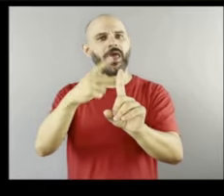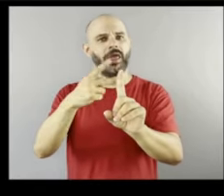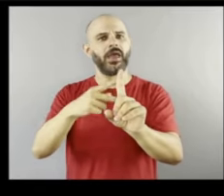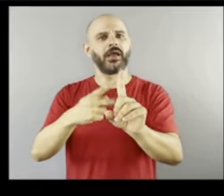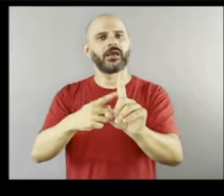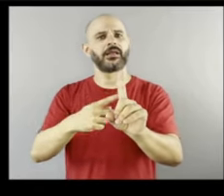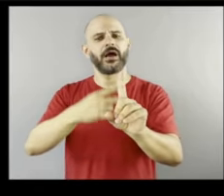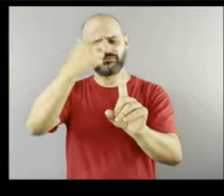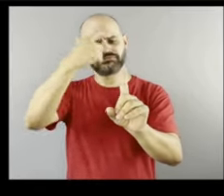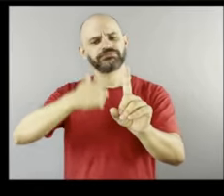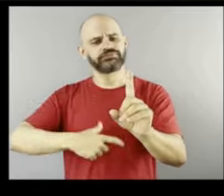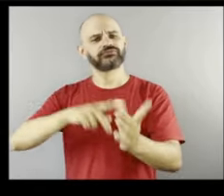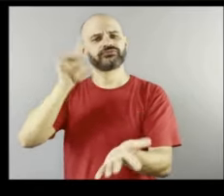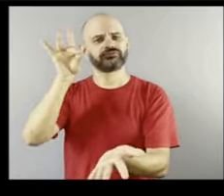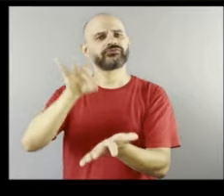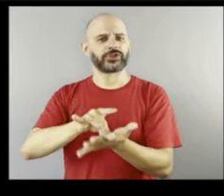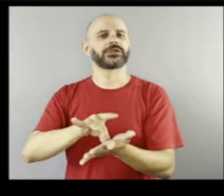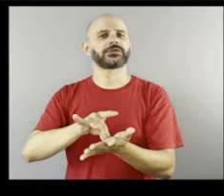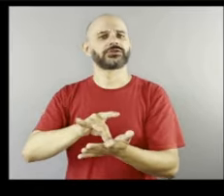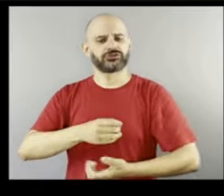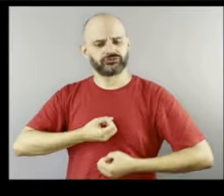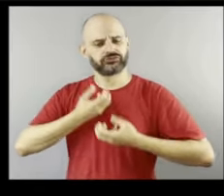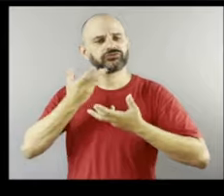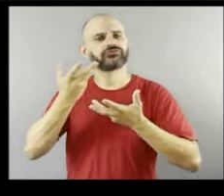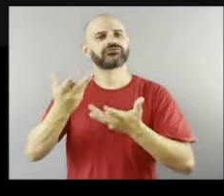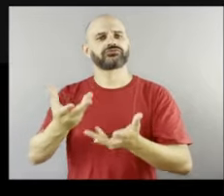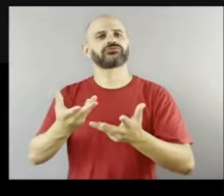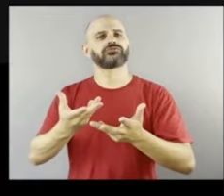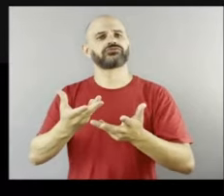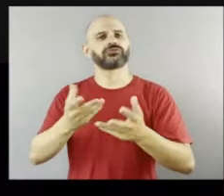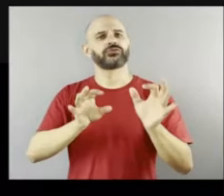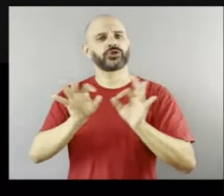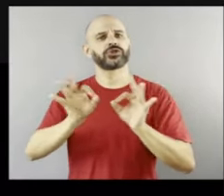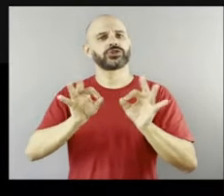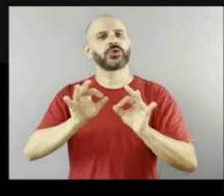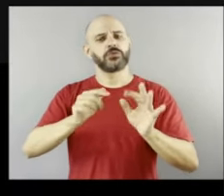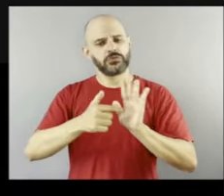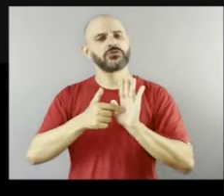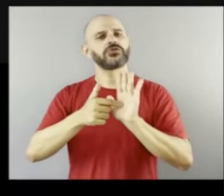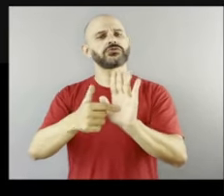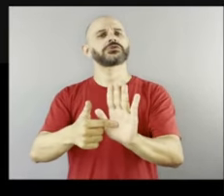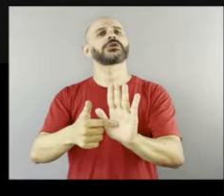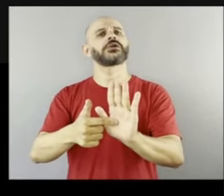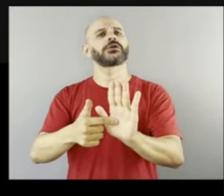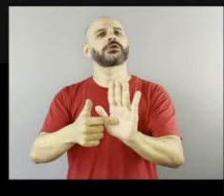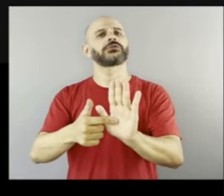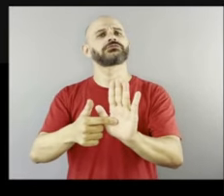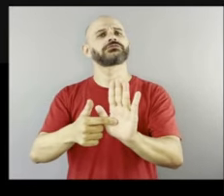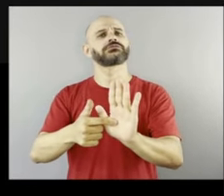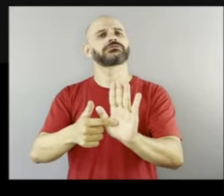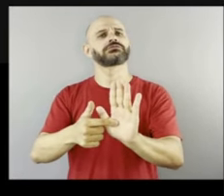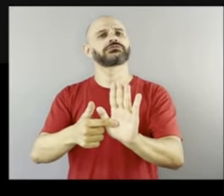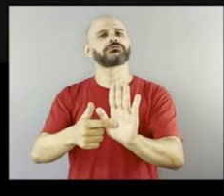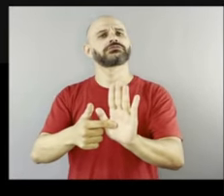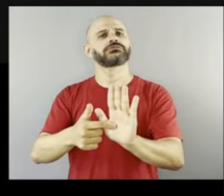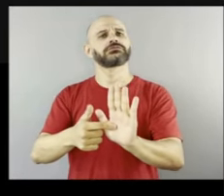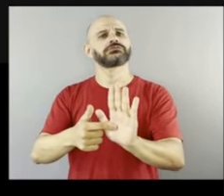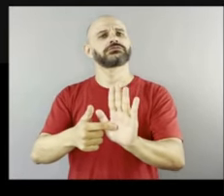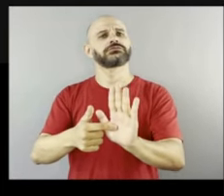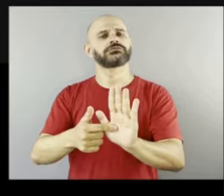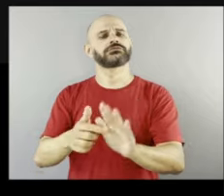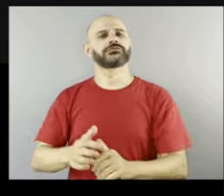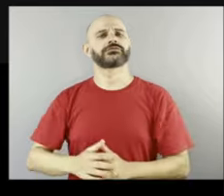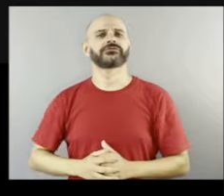dentro para fora. e ela conseguir ser e aparecer e estar aí vencendo